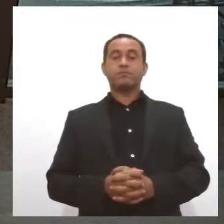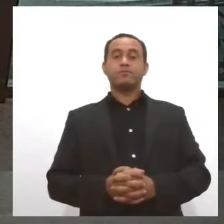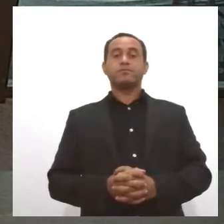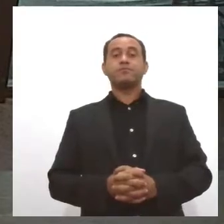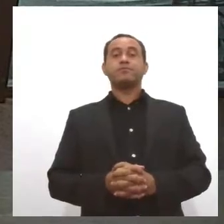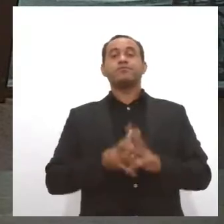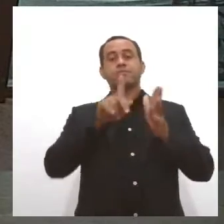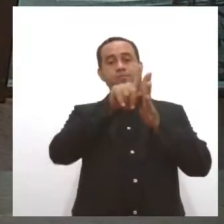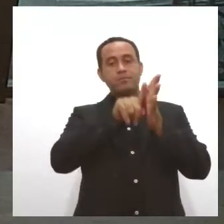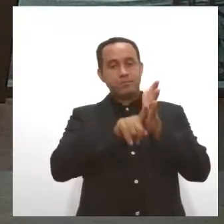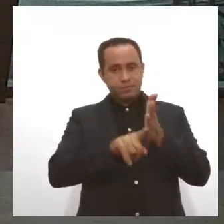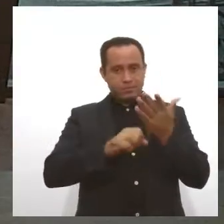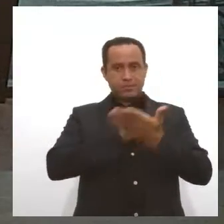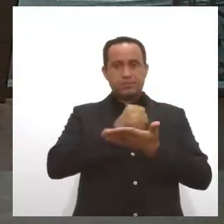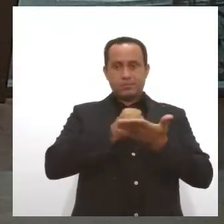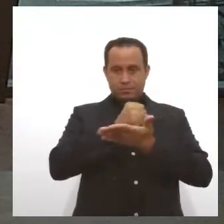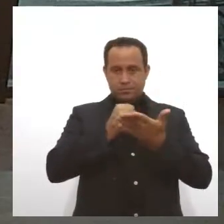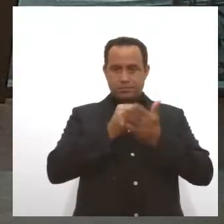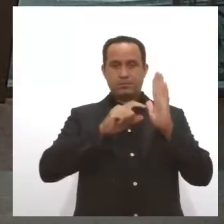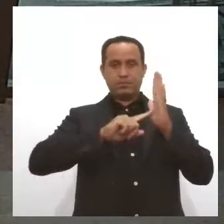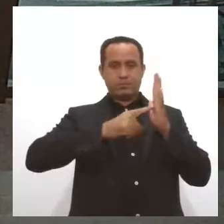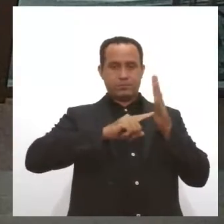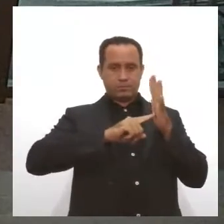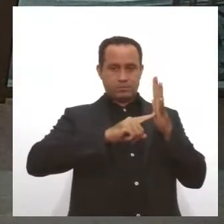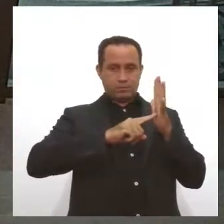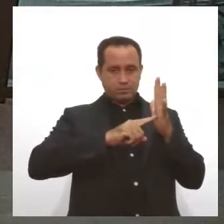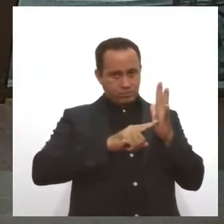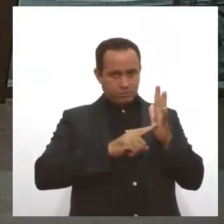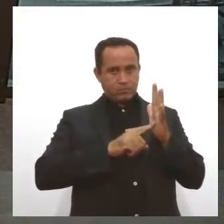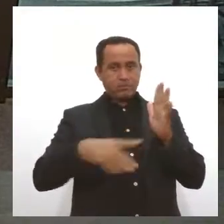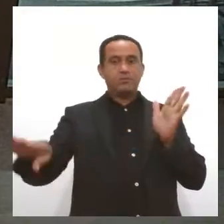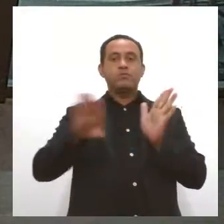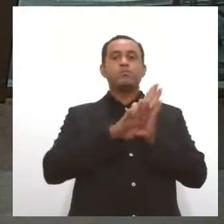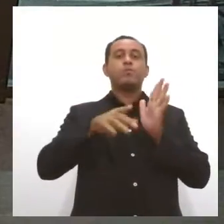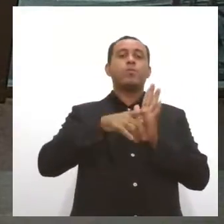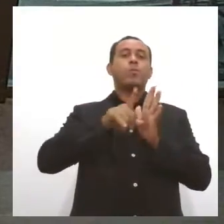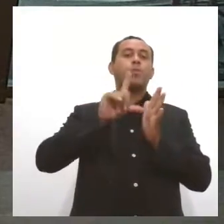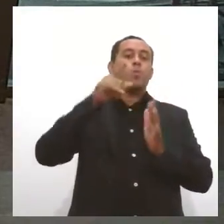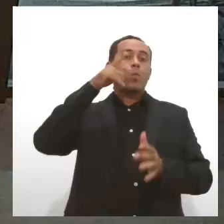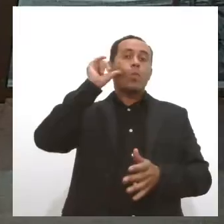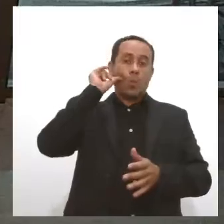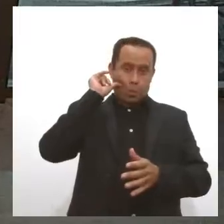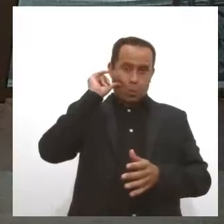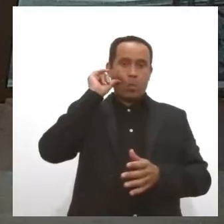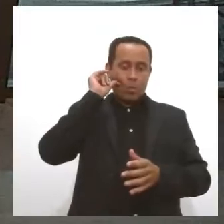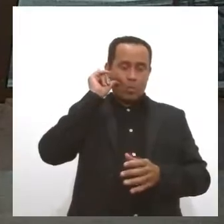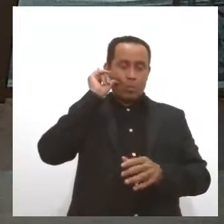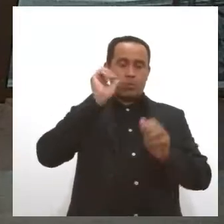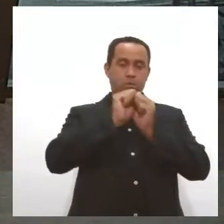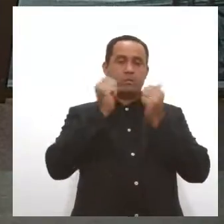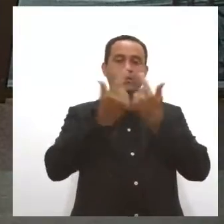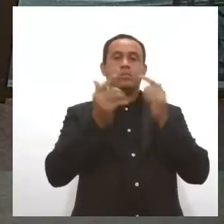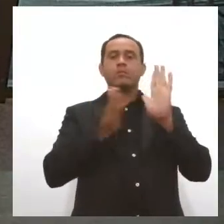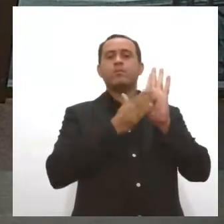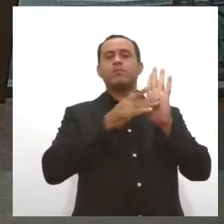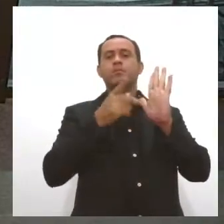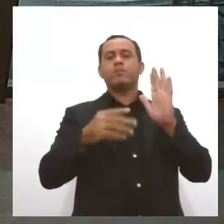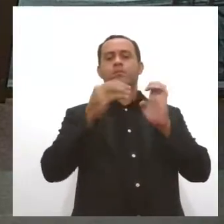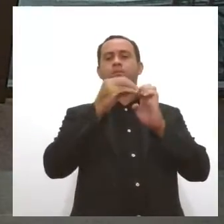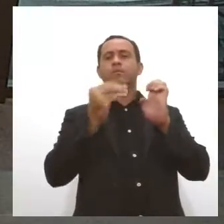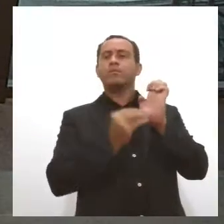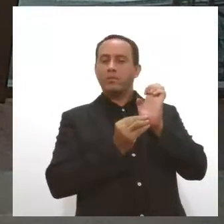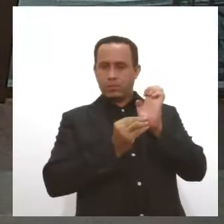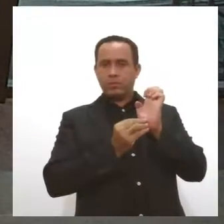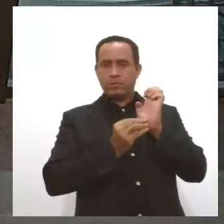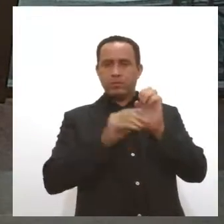Baseado na proposta do sindicato da própria categoria, chegou ontem à Assembleia Legislativa do Estado de Sergipe a proposta de emenda à Constituição